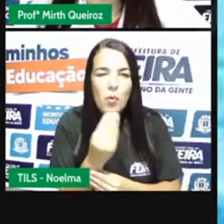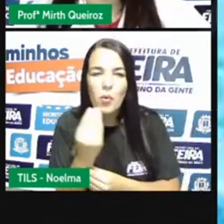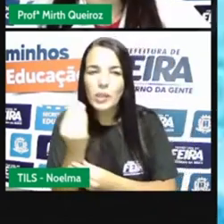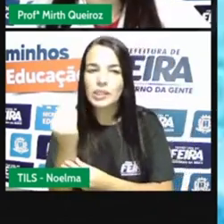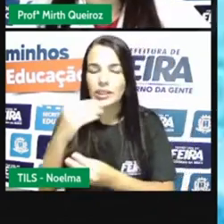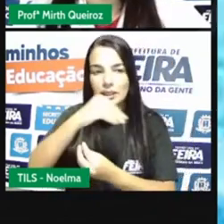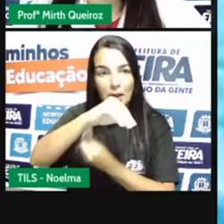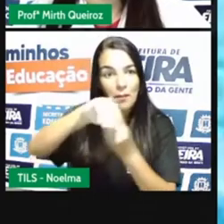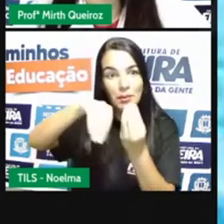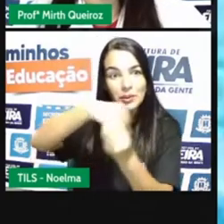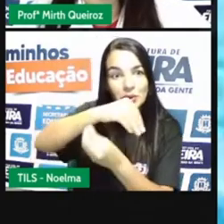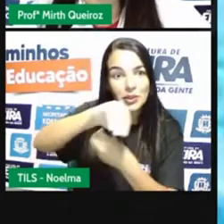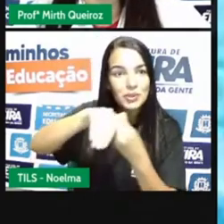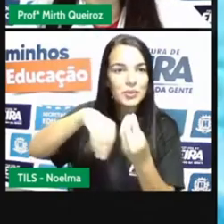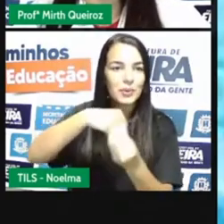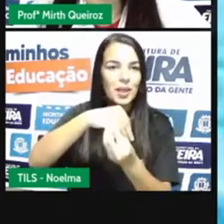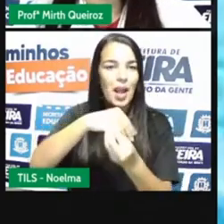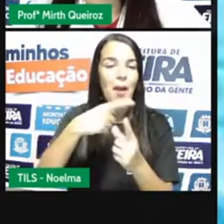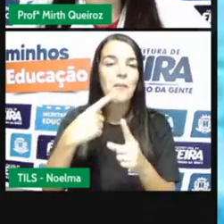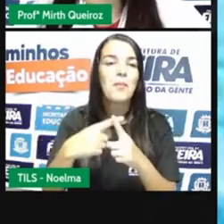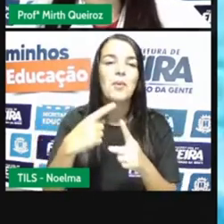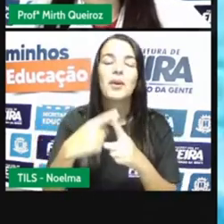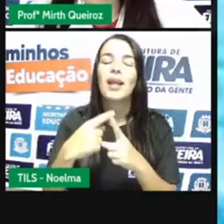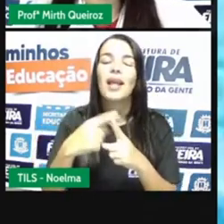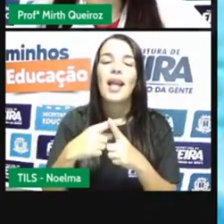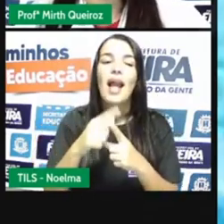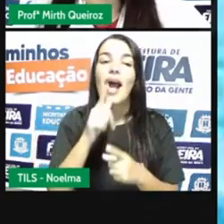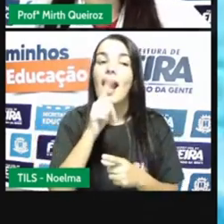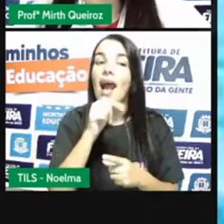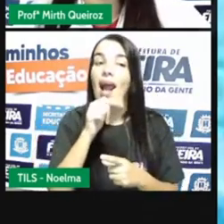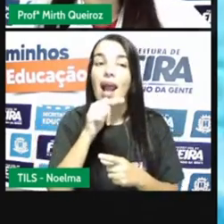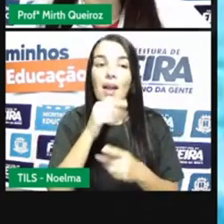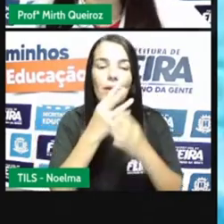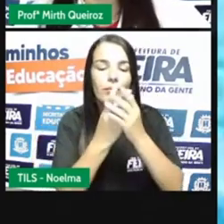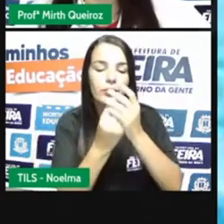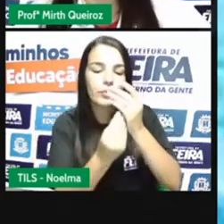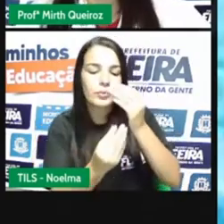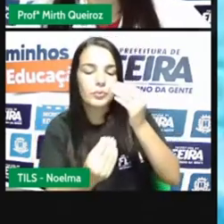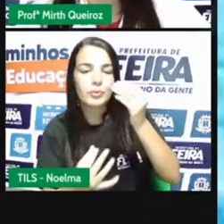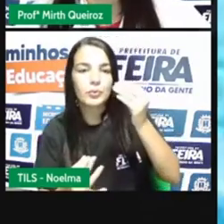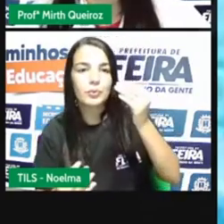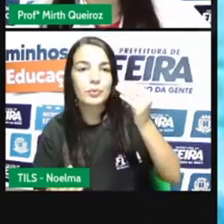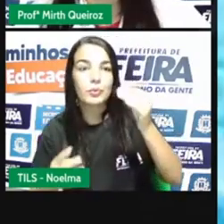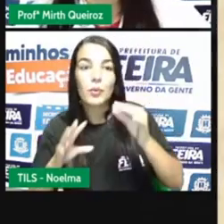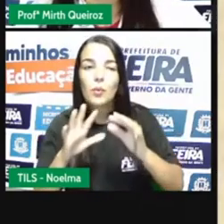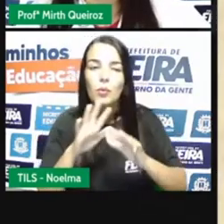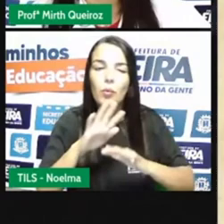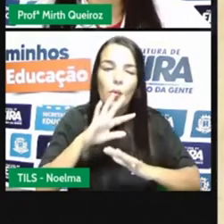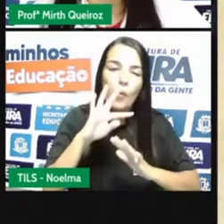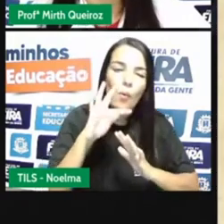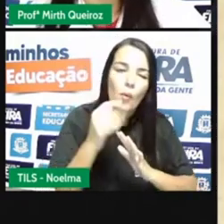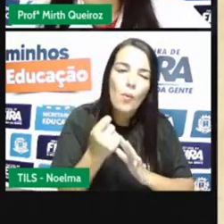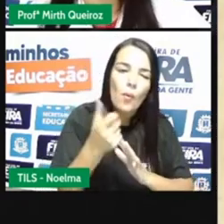água, ele é um solvente universal. Ele consegue dissolver quase todas as substâncias.